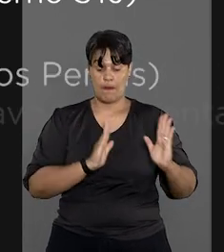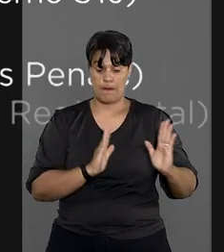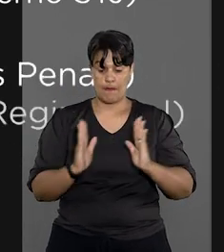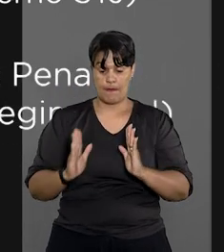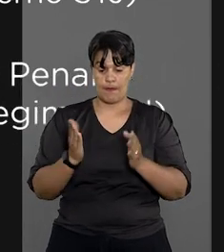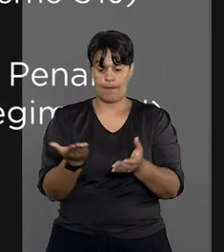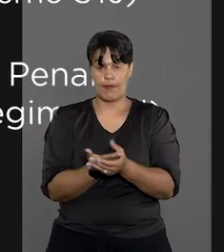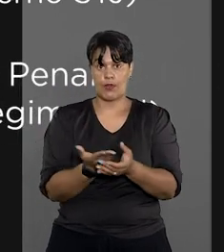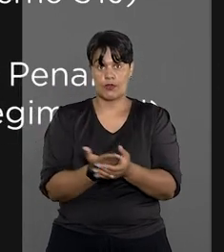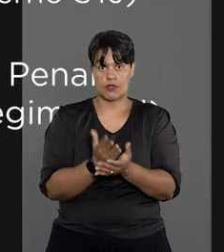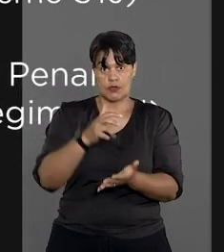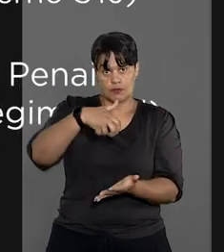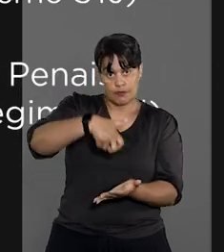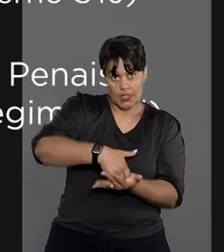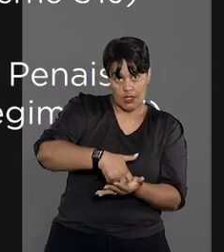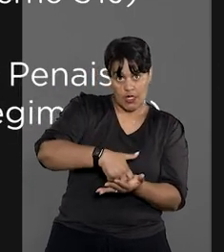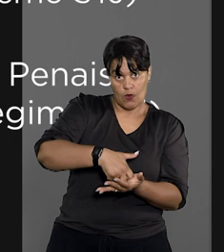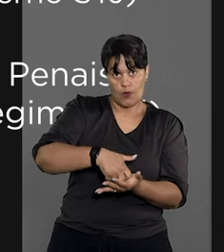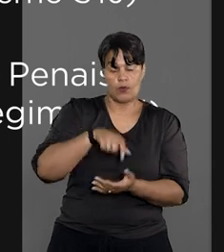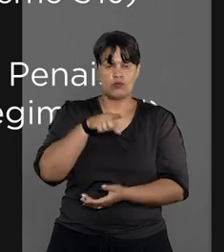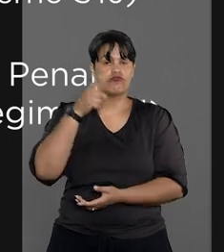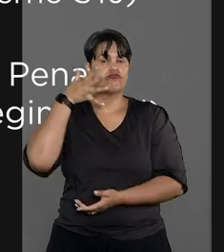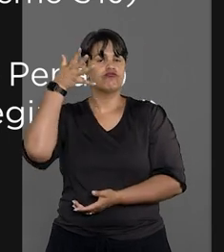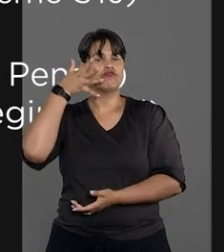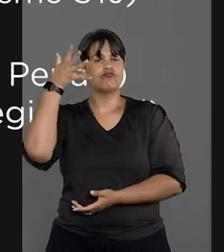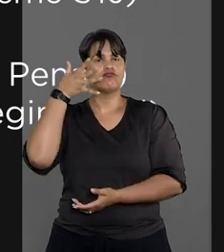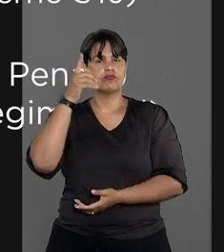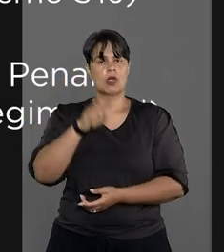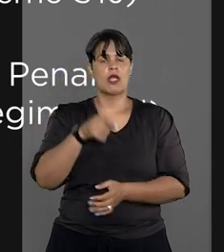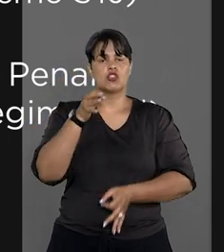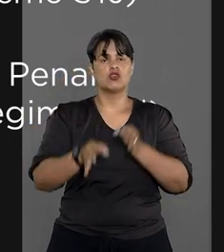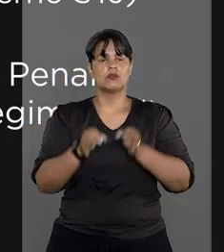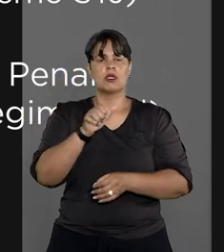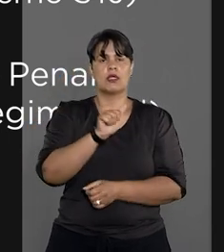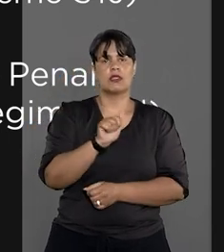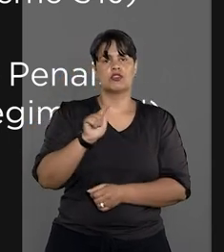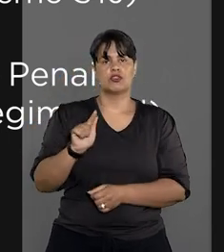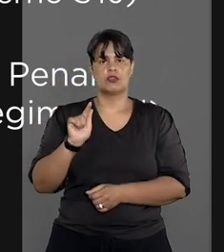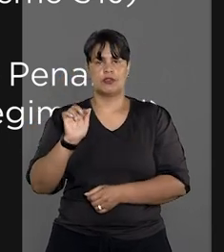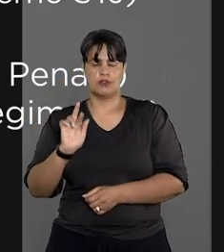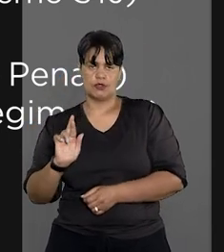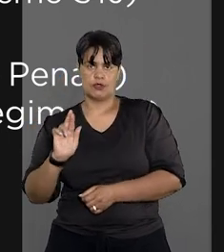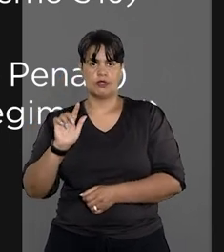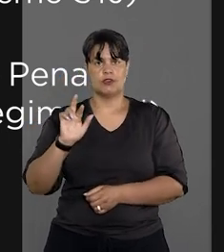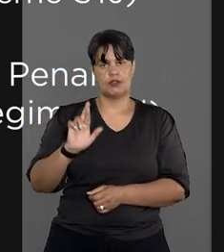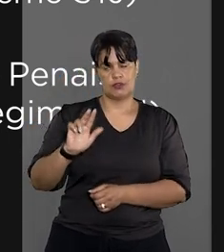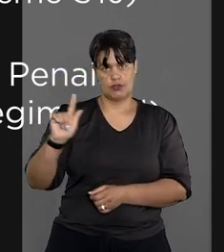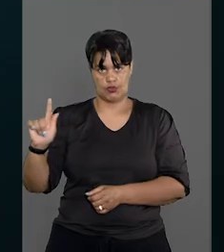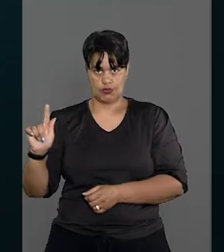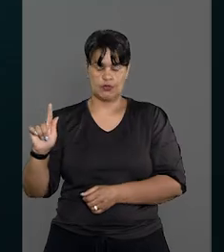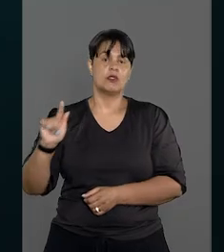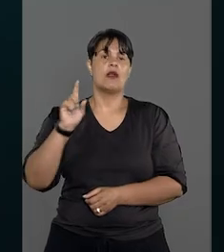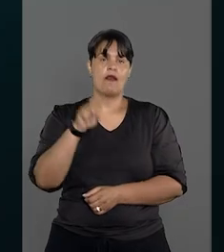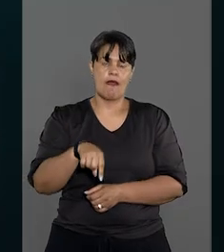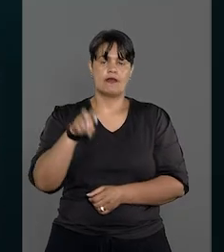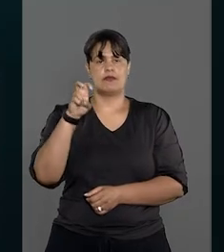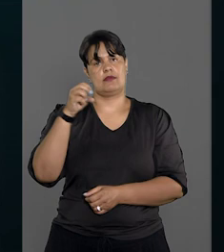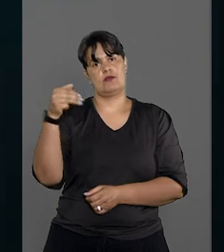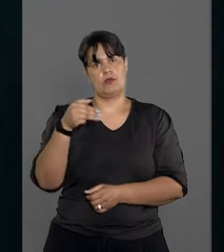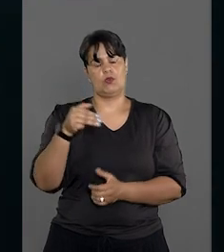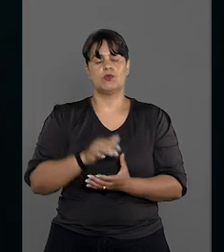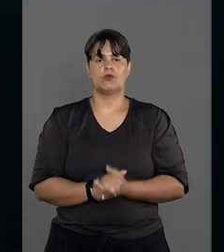penais em geral, o prazo para sustentação oral em julgamento de agravo regimental é de cinco minutos. Nas sessões